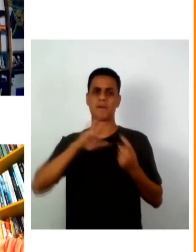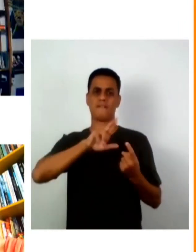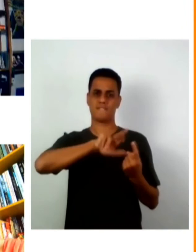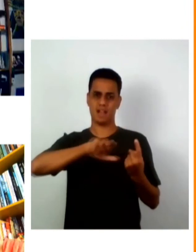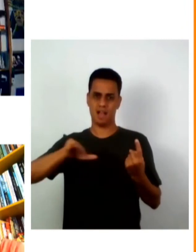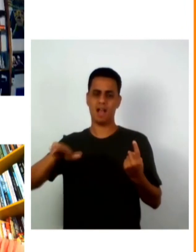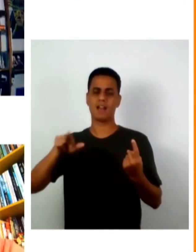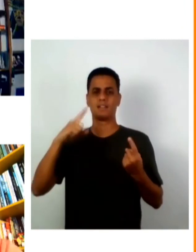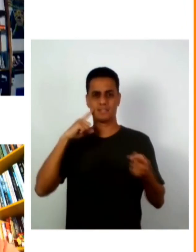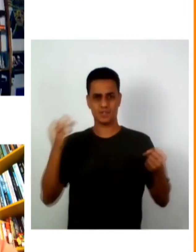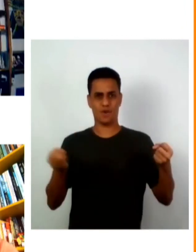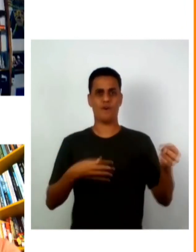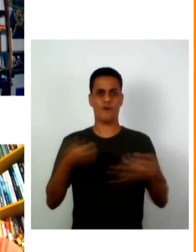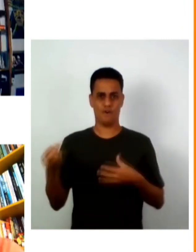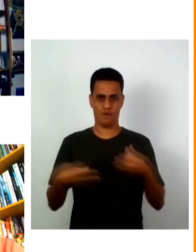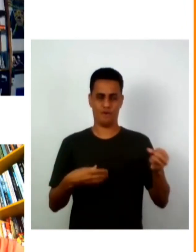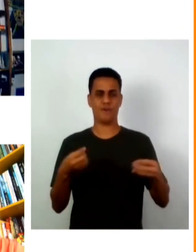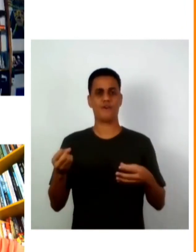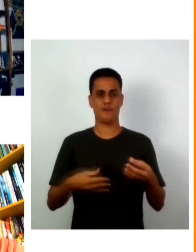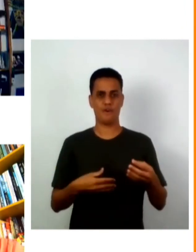somente há inovações